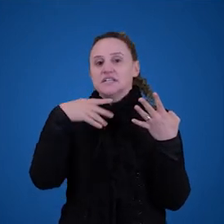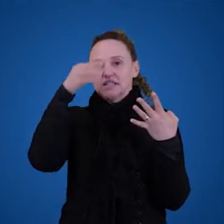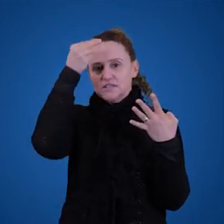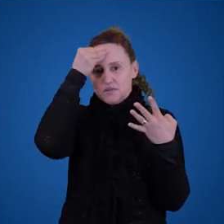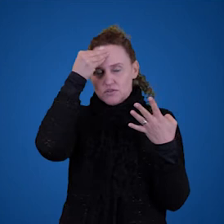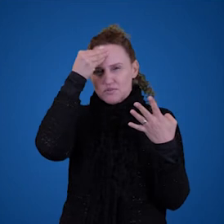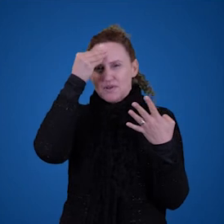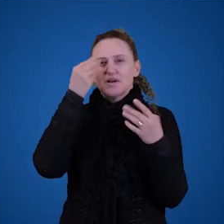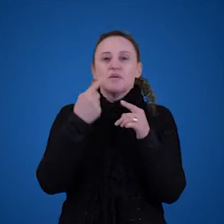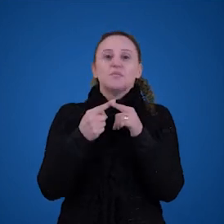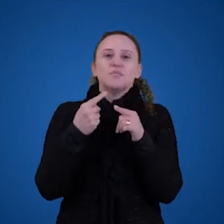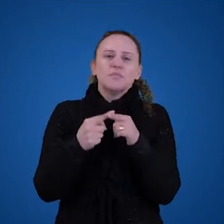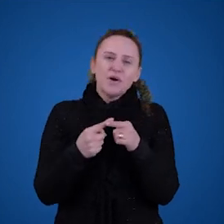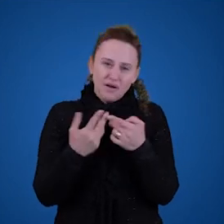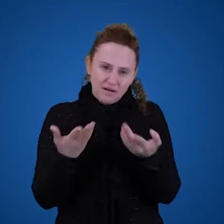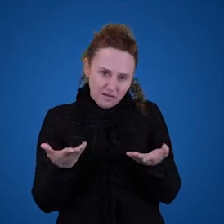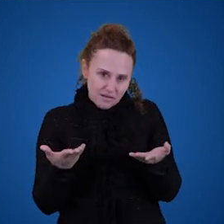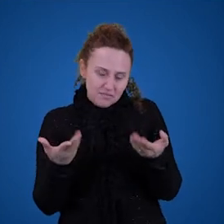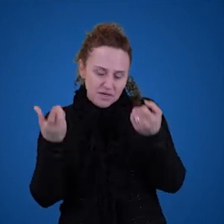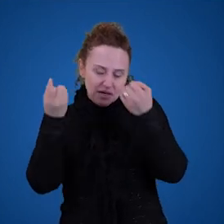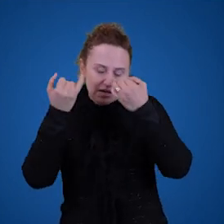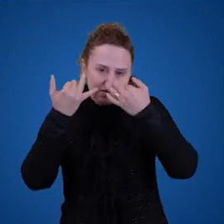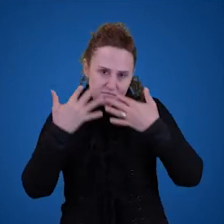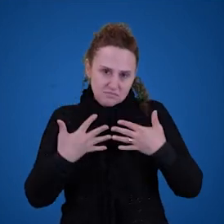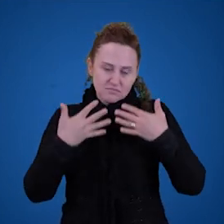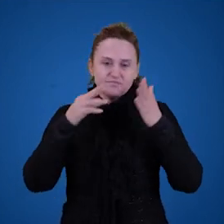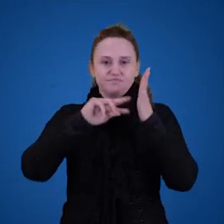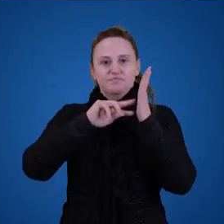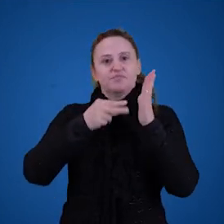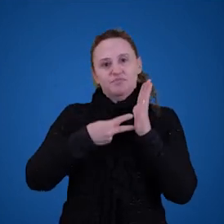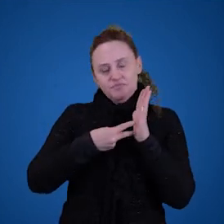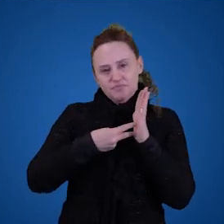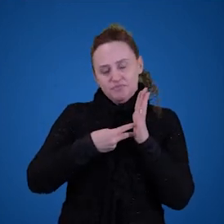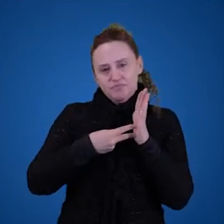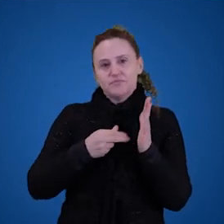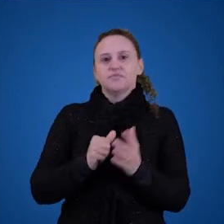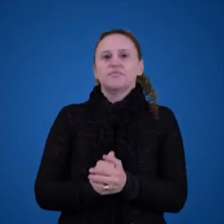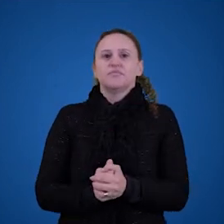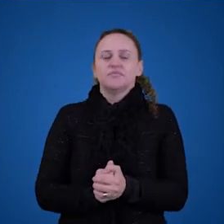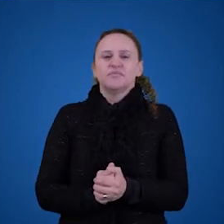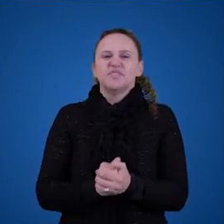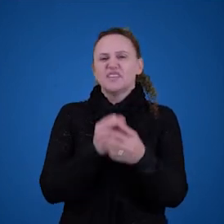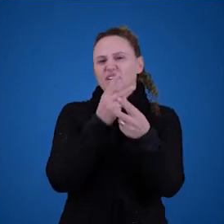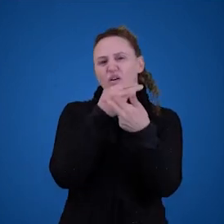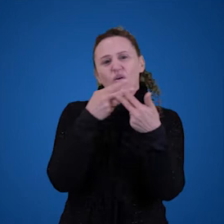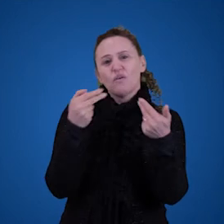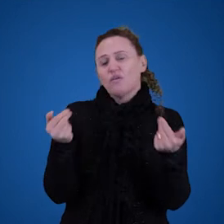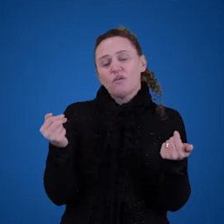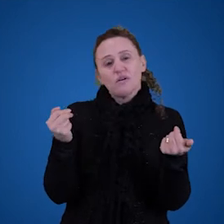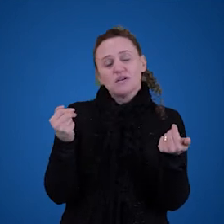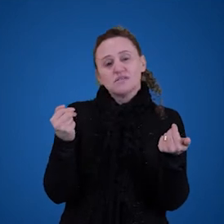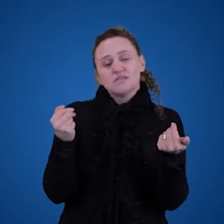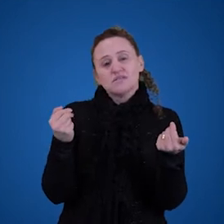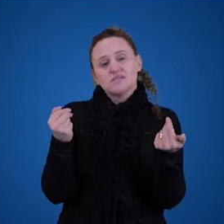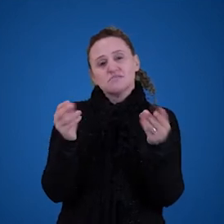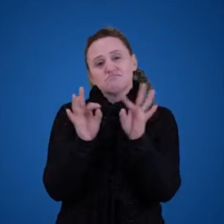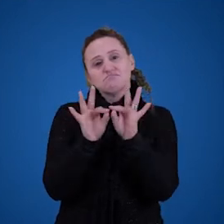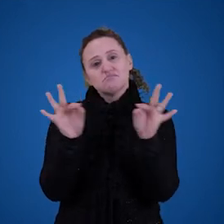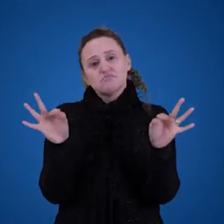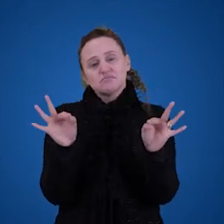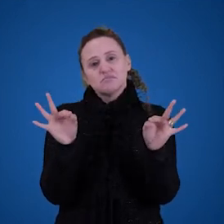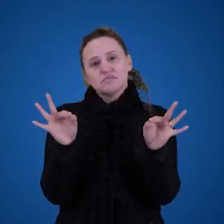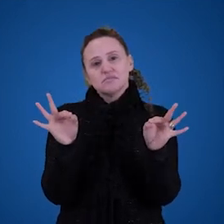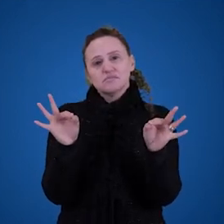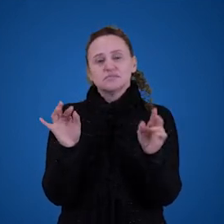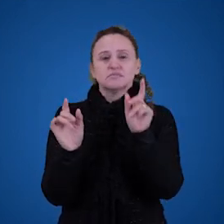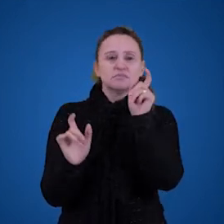eles são desafios filosóficos para explicar o significado, né, o significado de coisas, ou de expressões linguísticas, ou palavras que